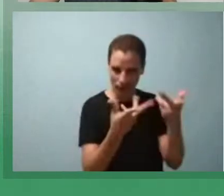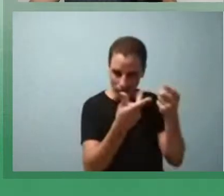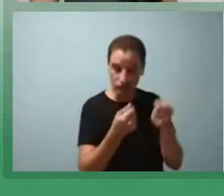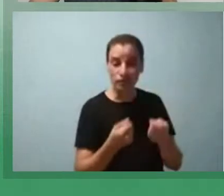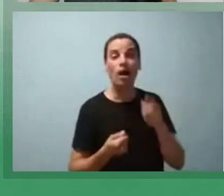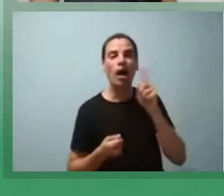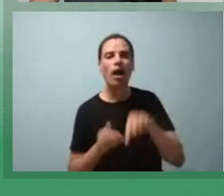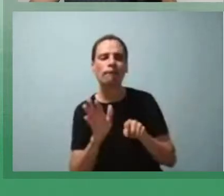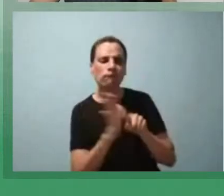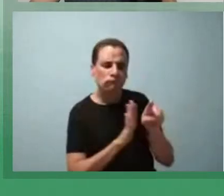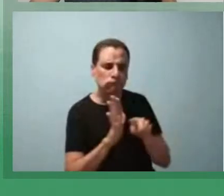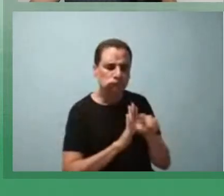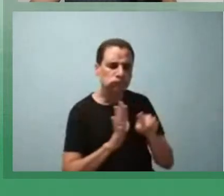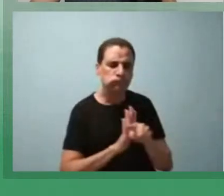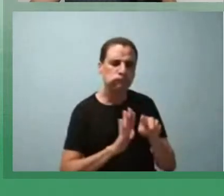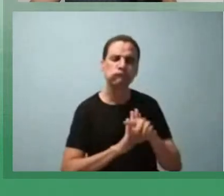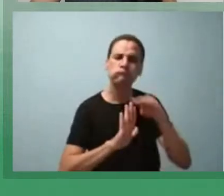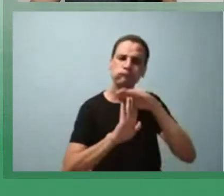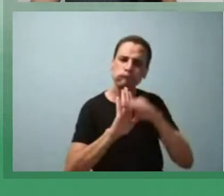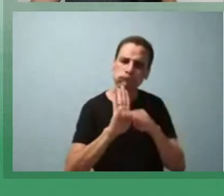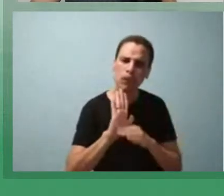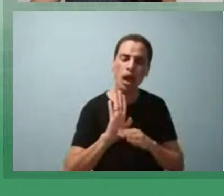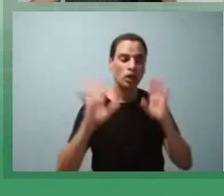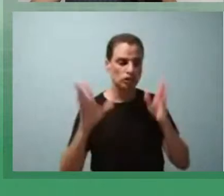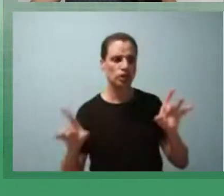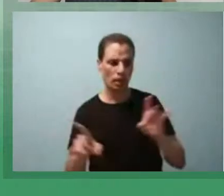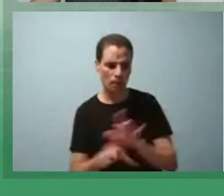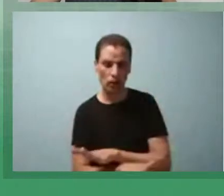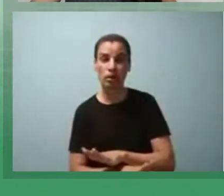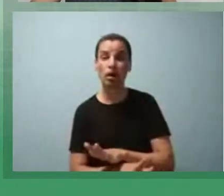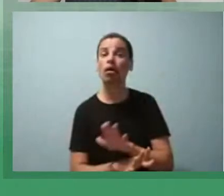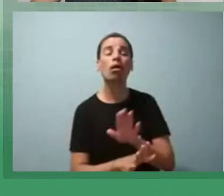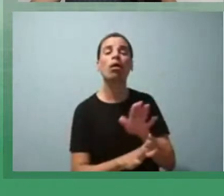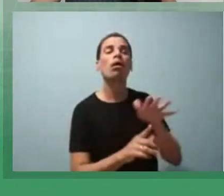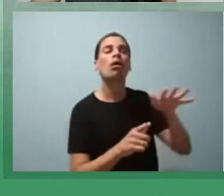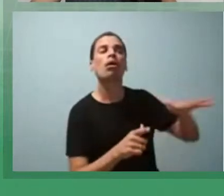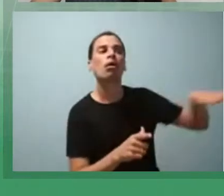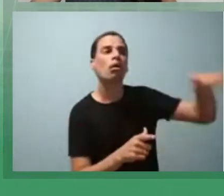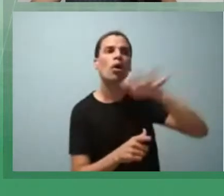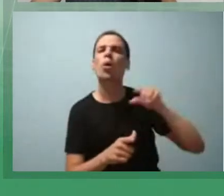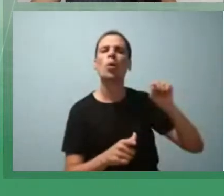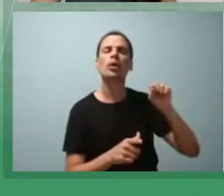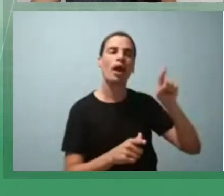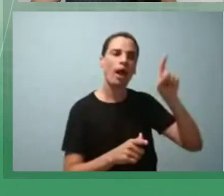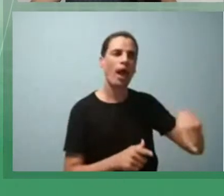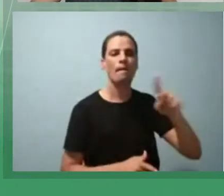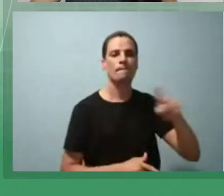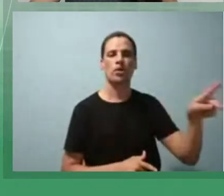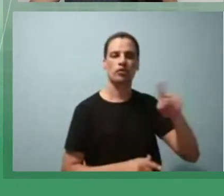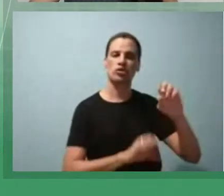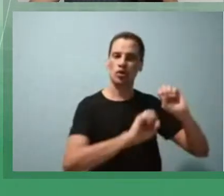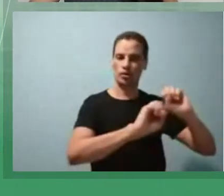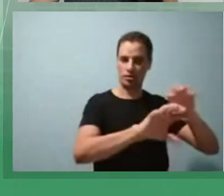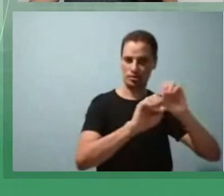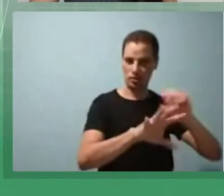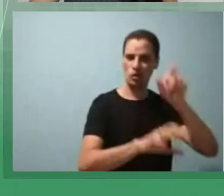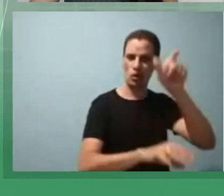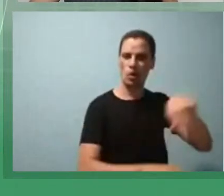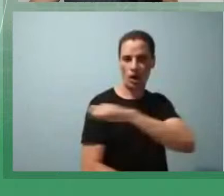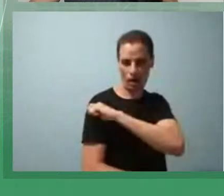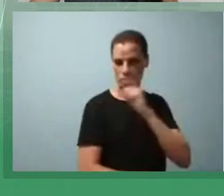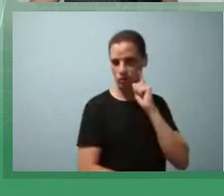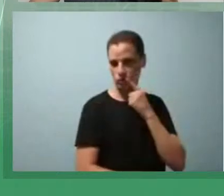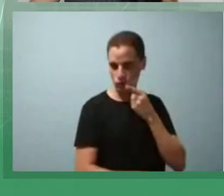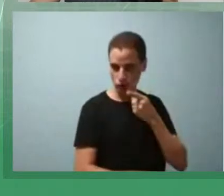com público-alvo, que são docentes que lecionam ou lecionaram para alunos surdos no ensino remoto e no